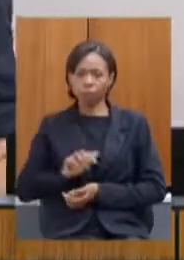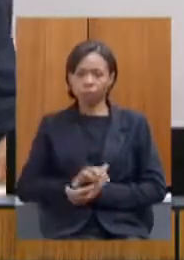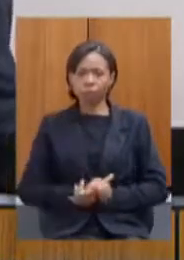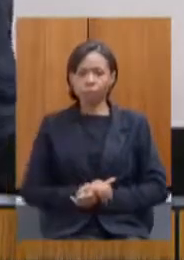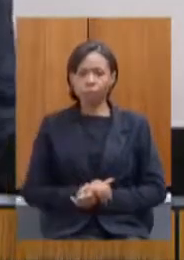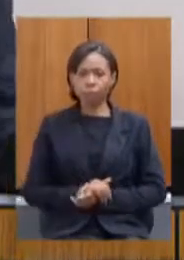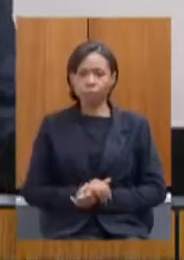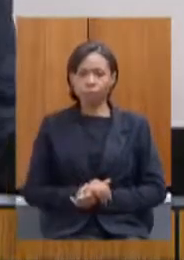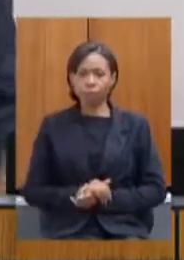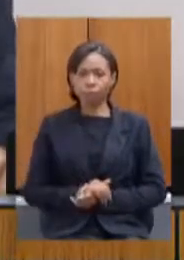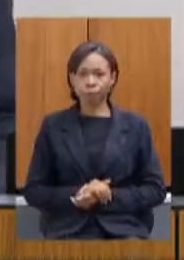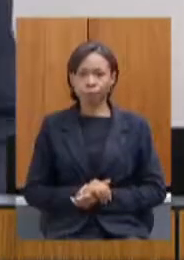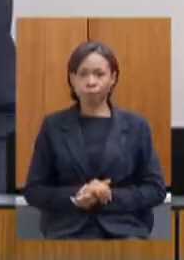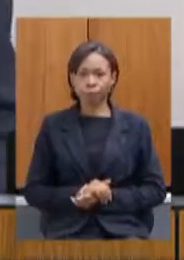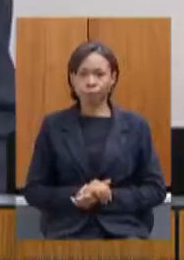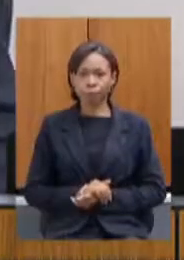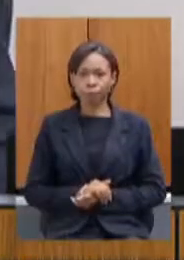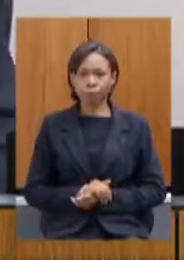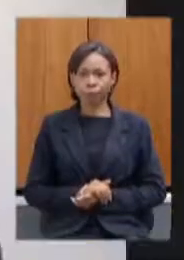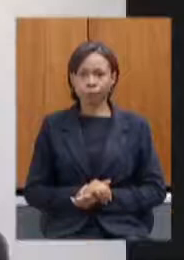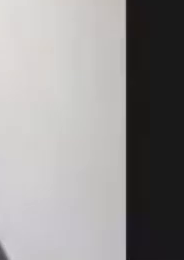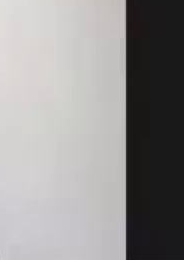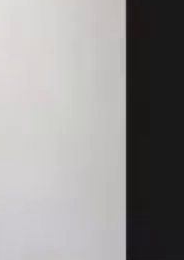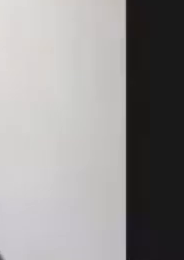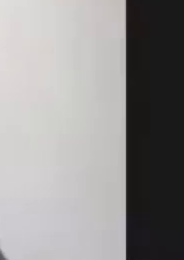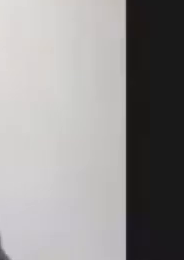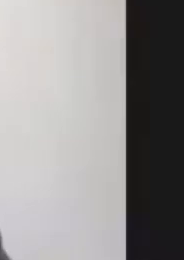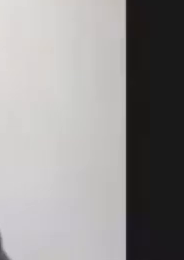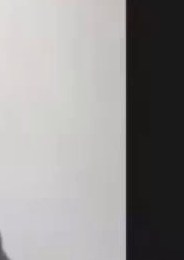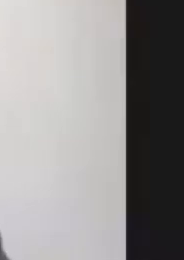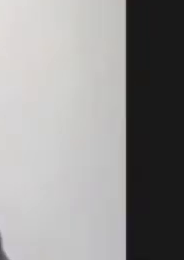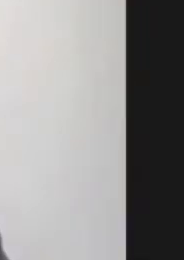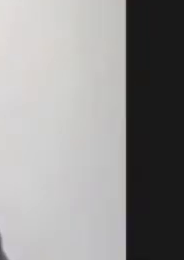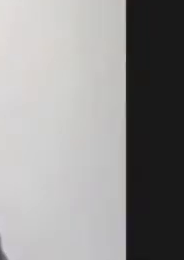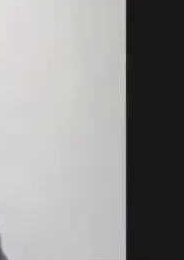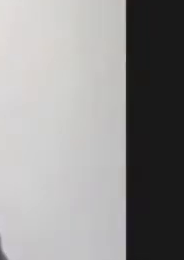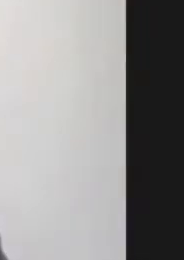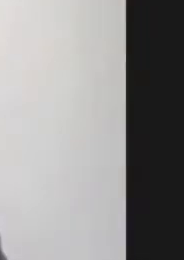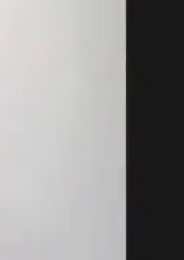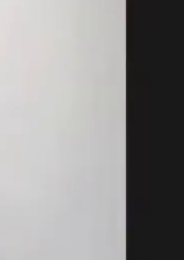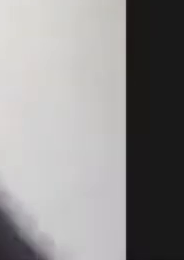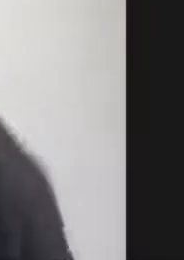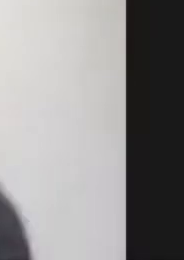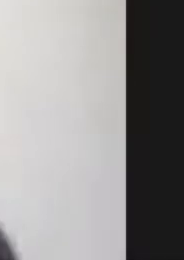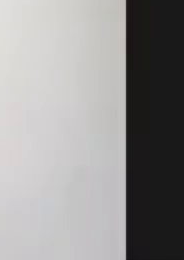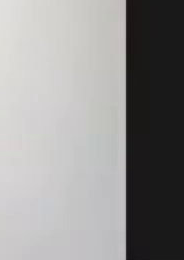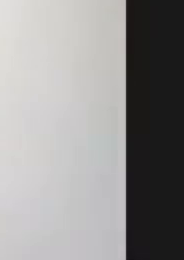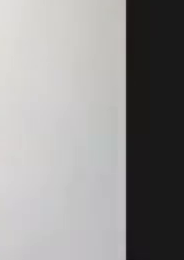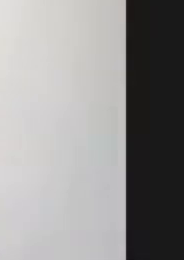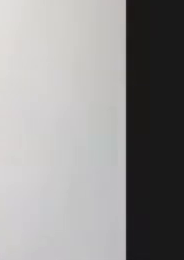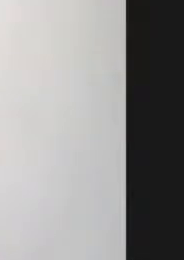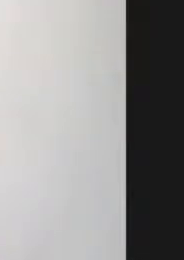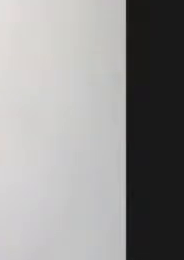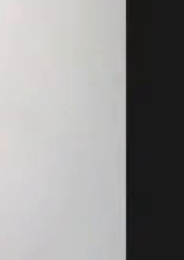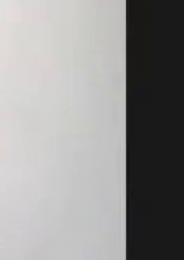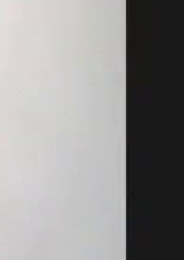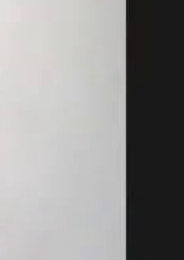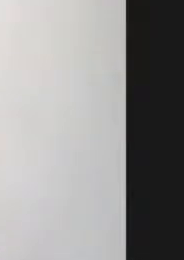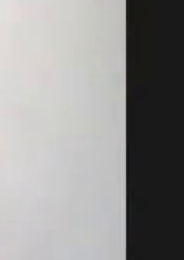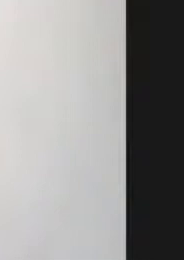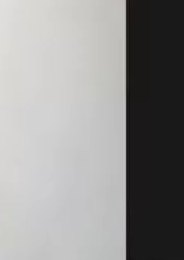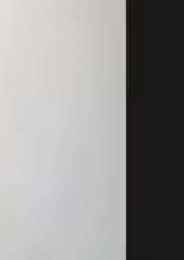bom dia deputado doutor Jean deputado deputado secretário eu estou acompanhando